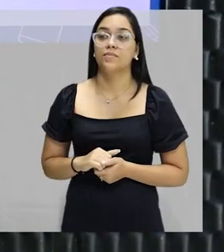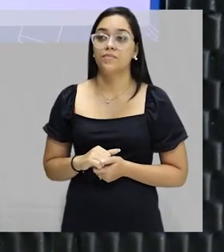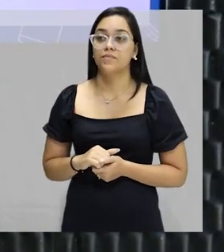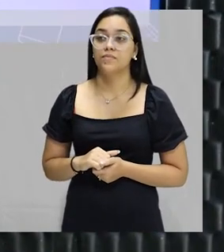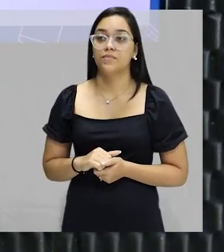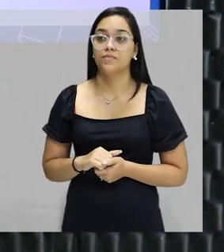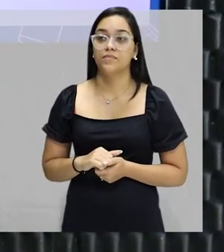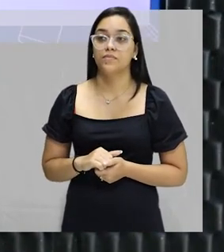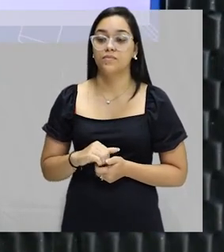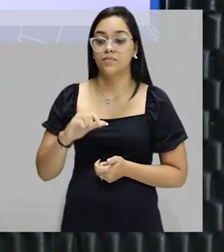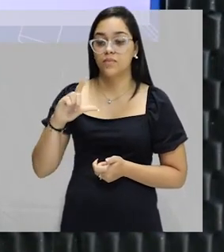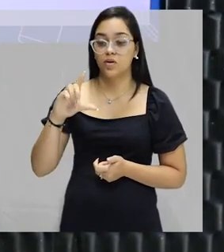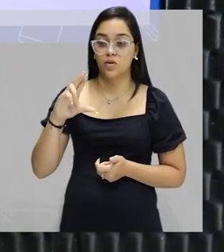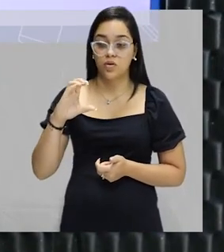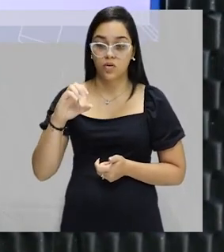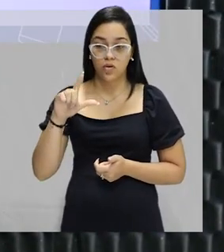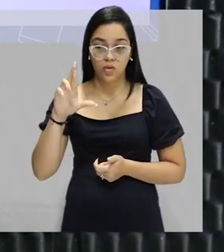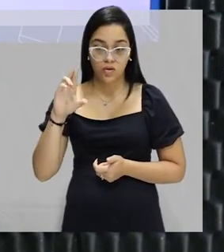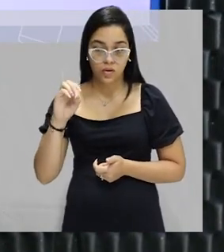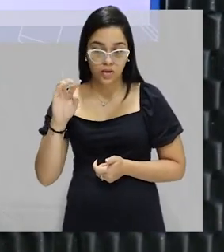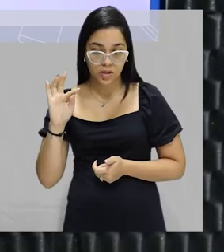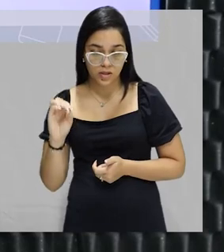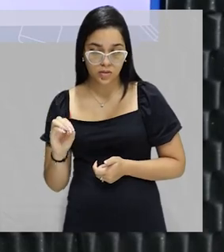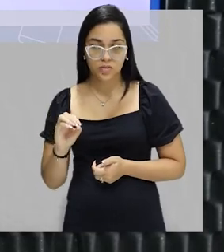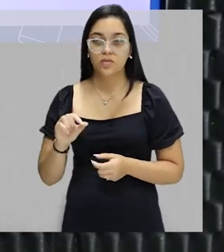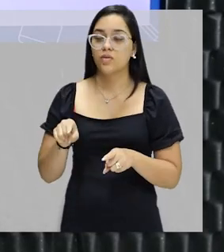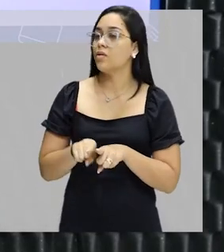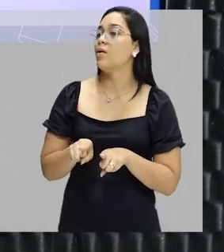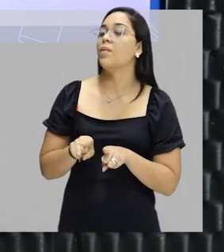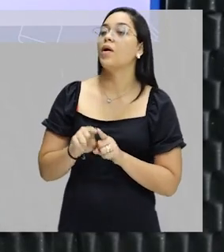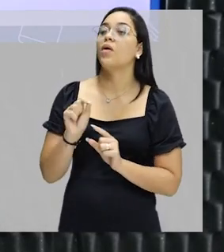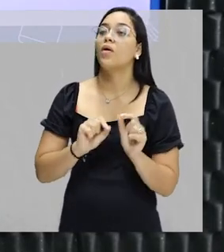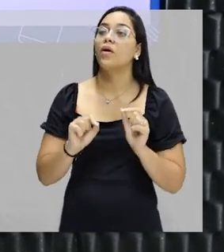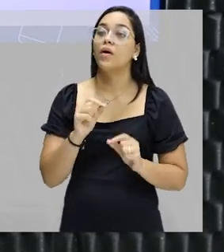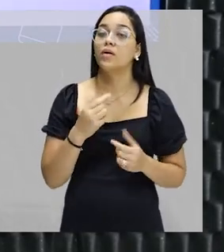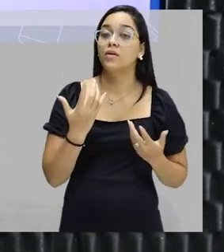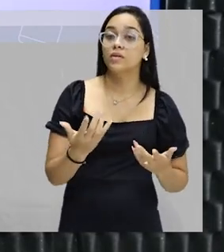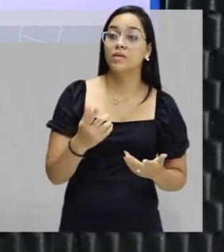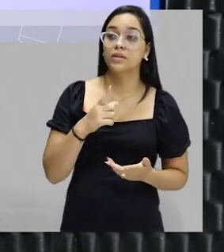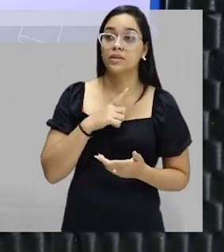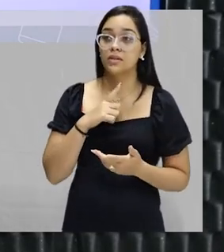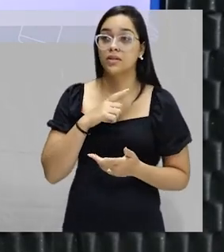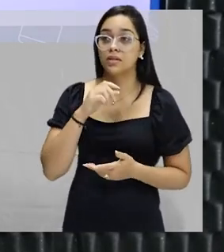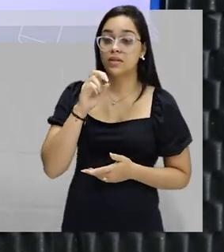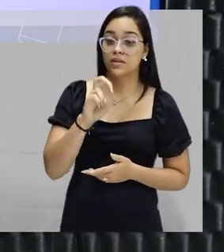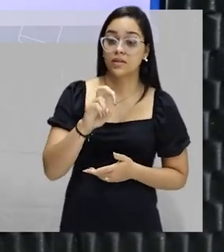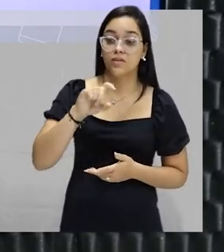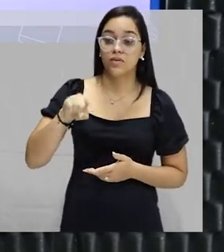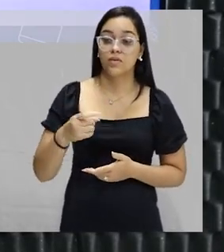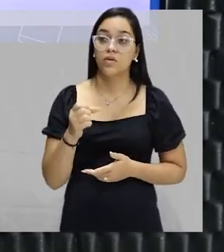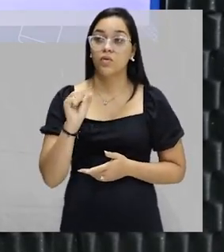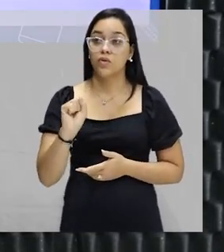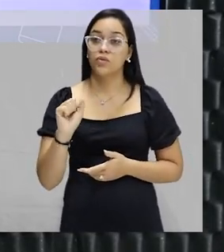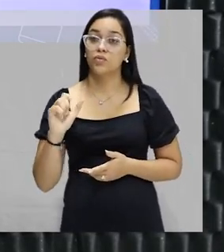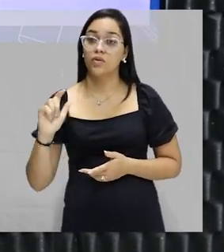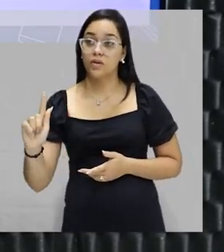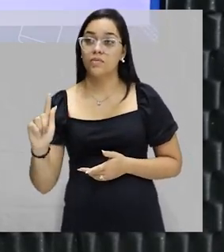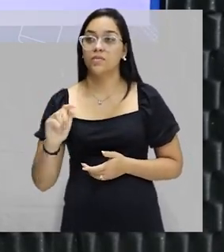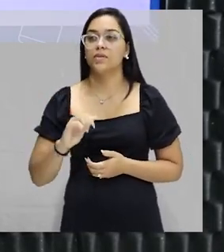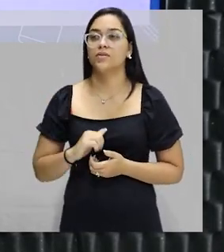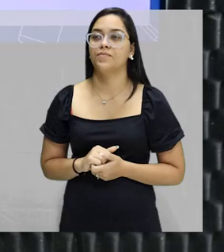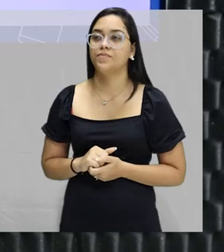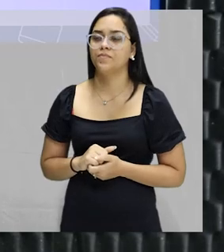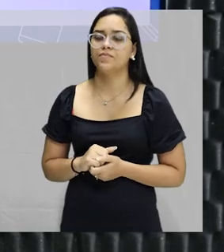a substância cloreto de sódio, o NaCl, em uma concentração de 5,8 gramas por litro.